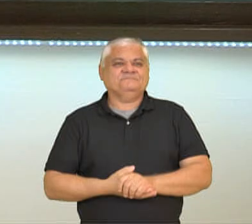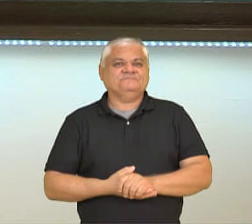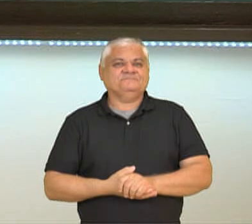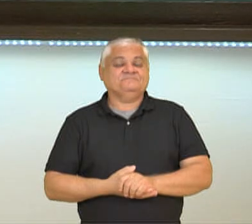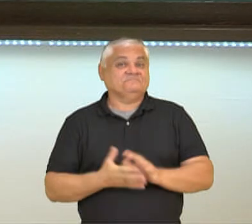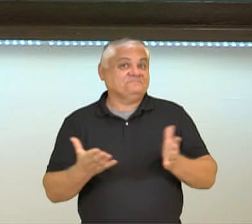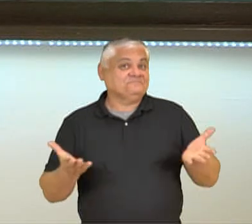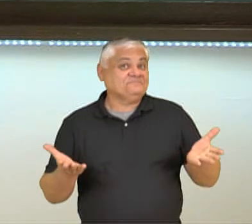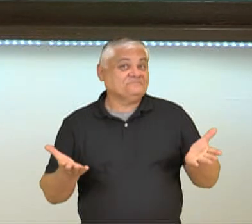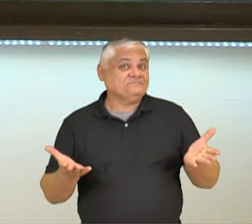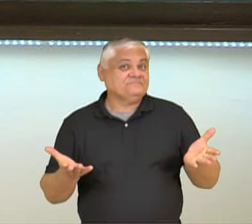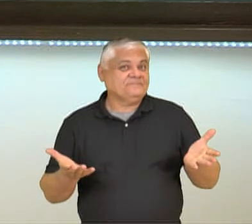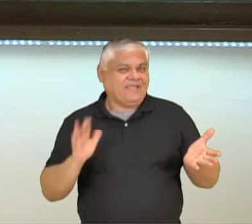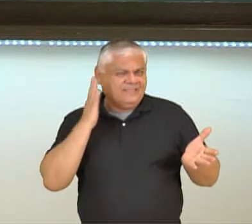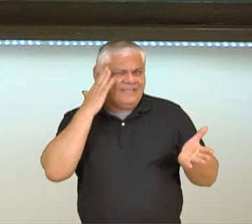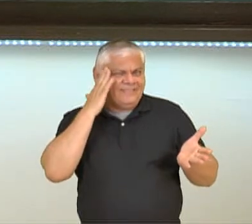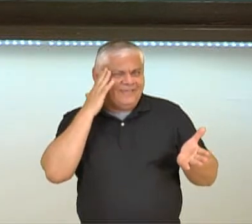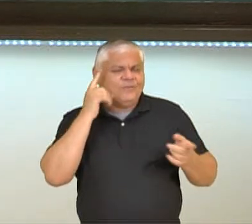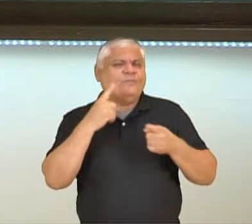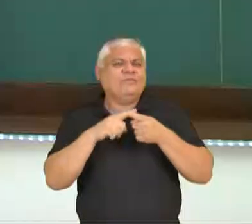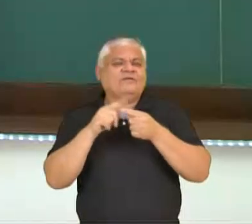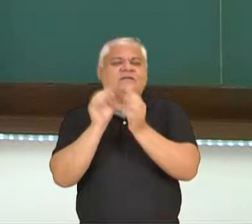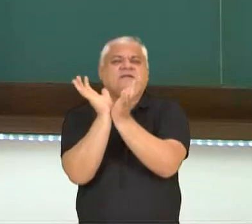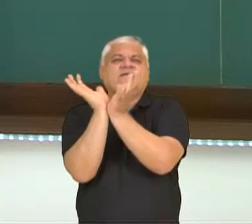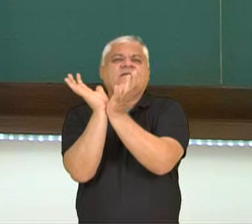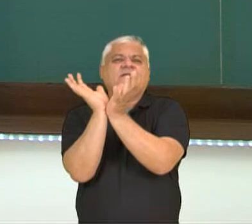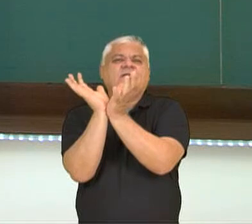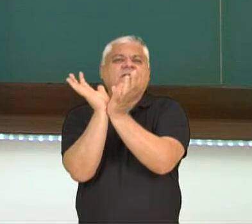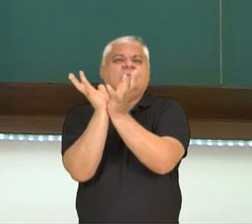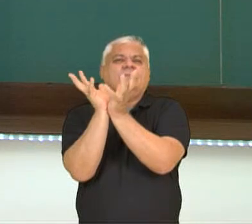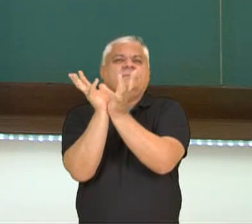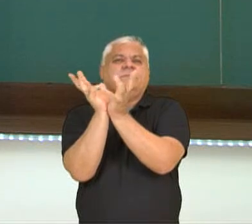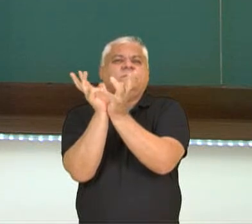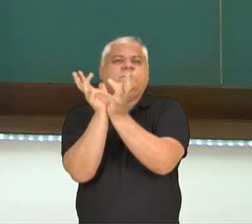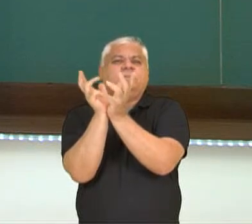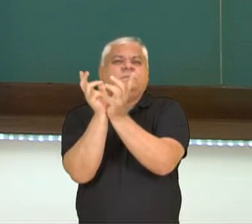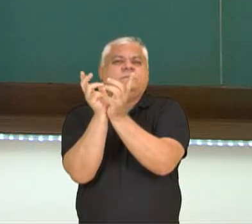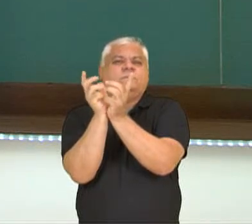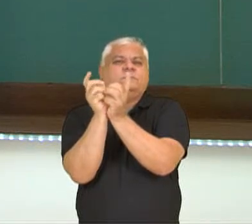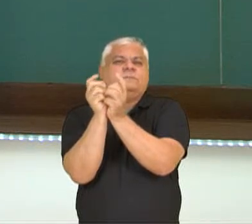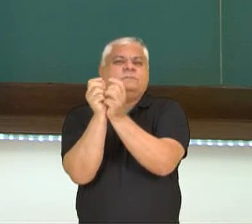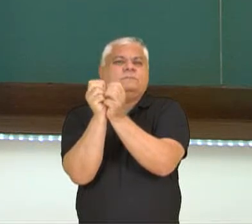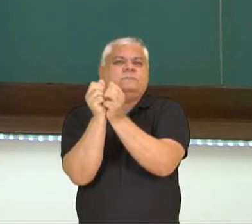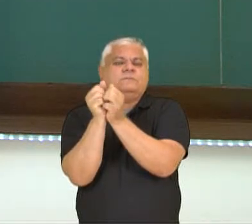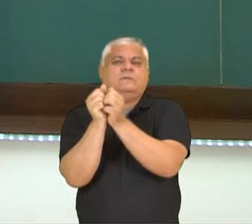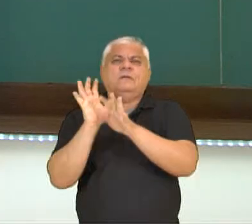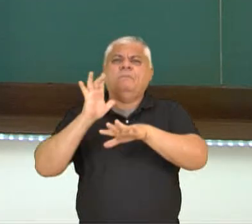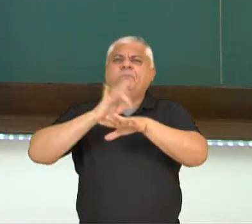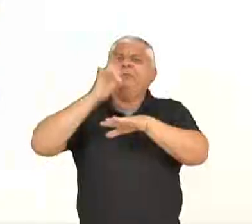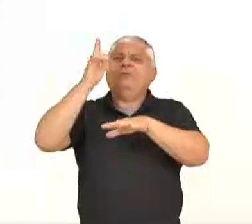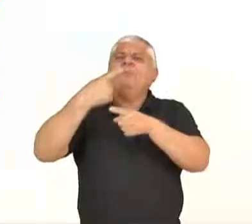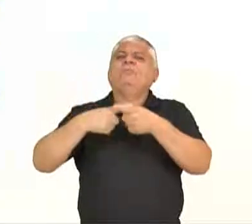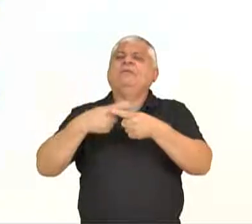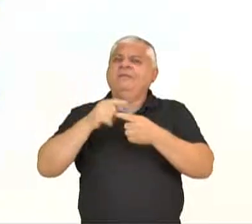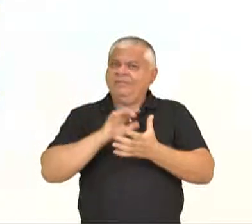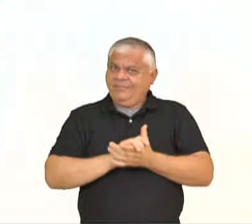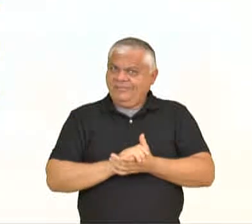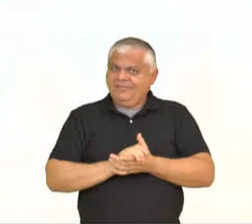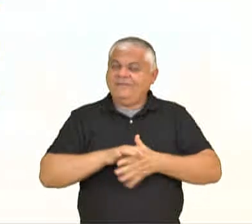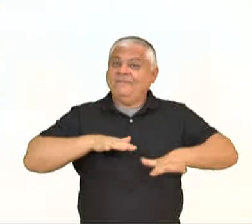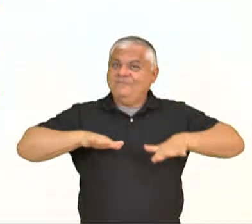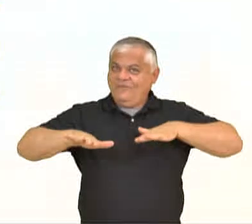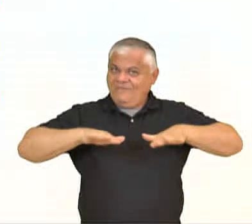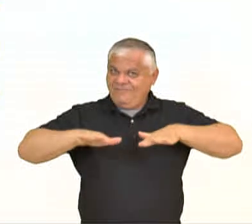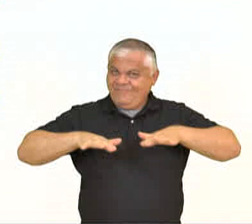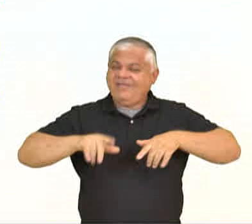E aí, pessoal, conseguiram responder? Então, a qual fenômeno está relacionado a esse movimento da planta? Então, o movimento que a